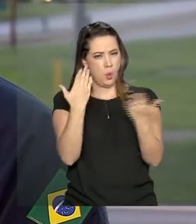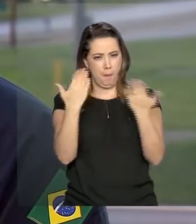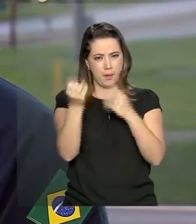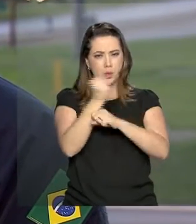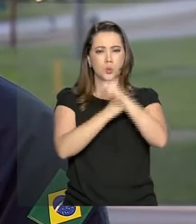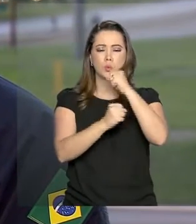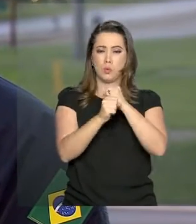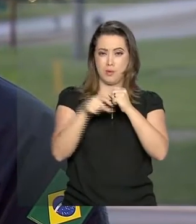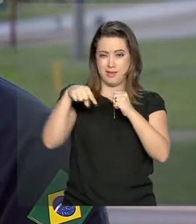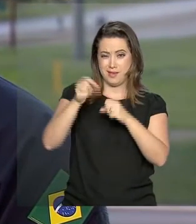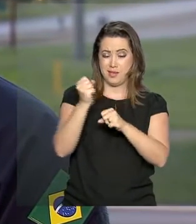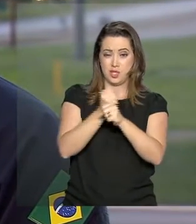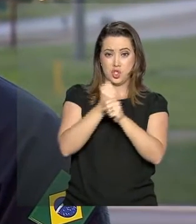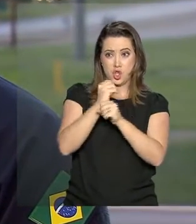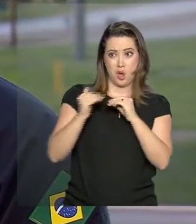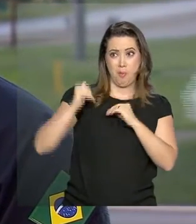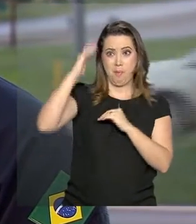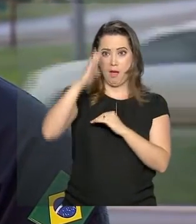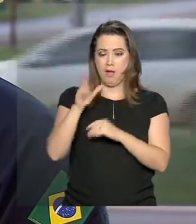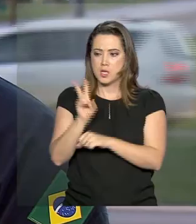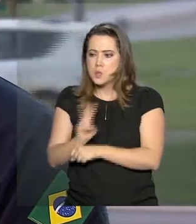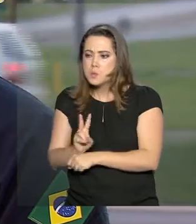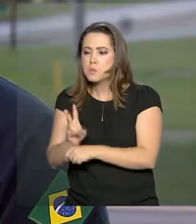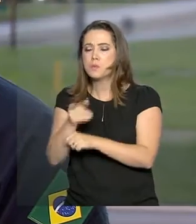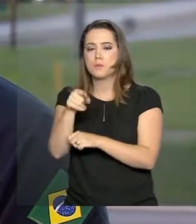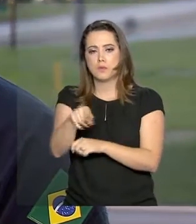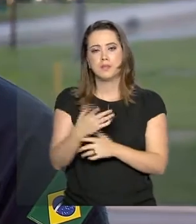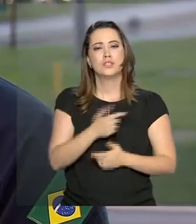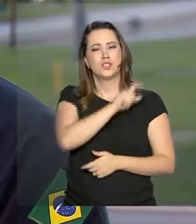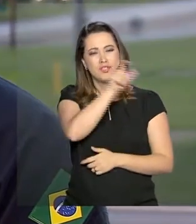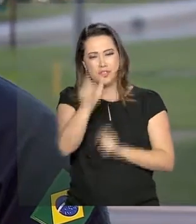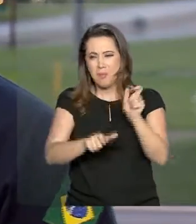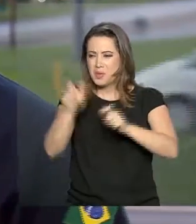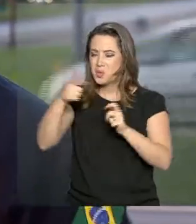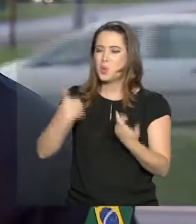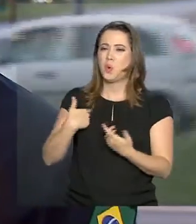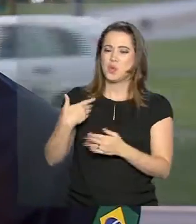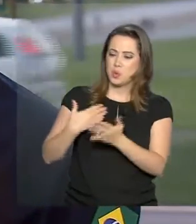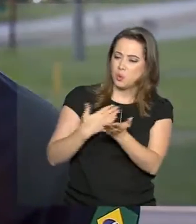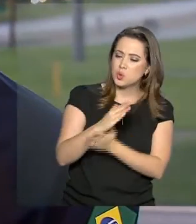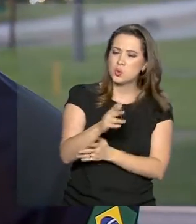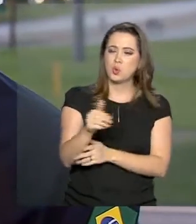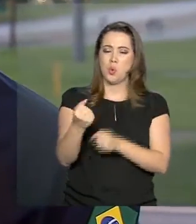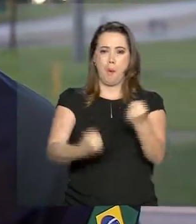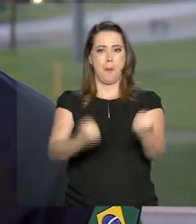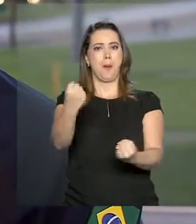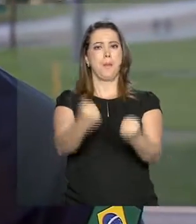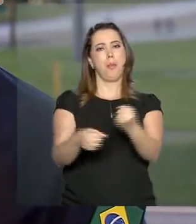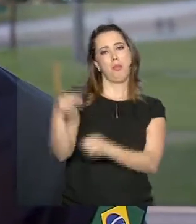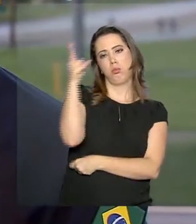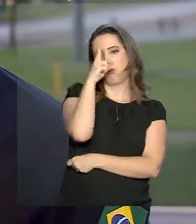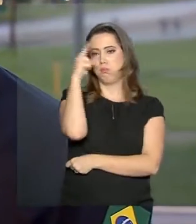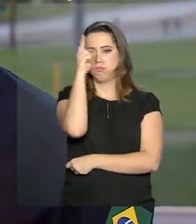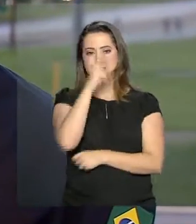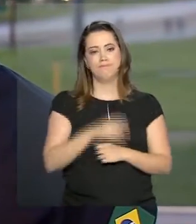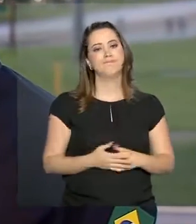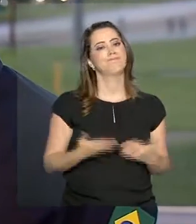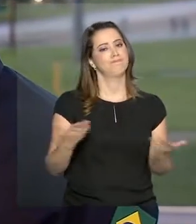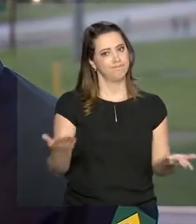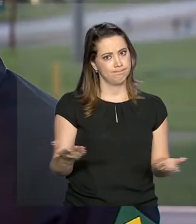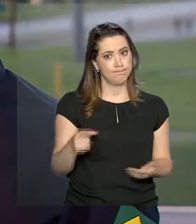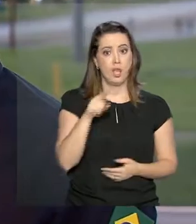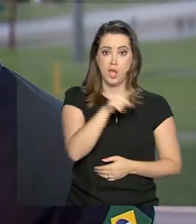no ano passado. Muitos motoristas ainda insistem em dirigir embriagados? Esse é o ponto da mudança comportamental. Ou seja, muita